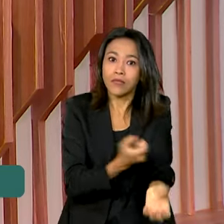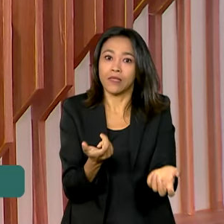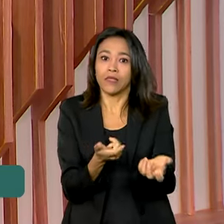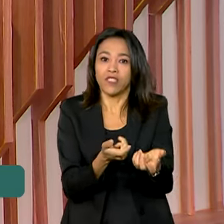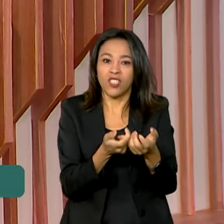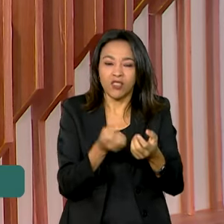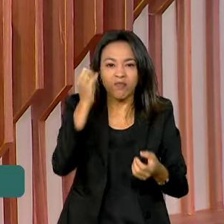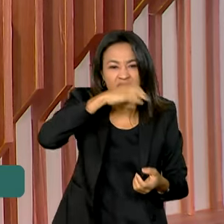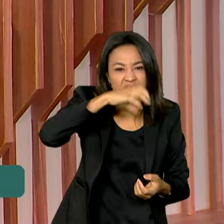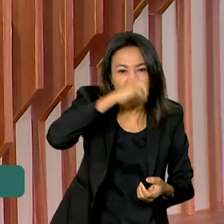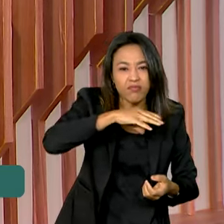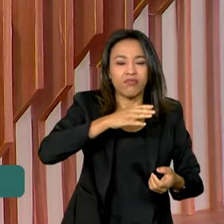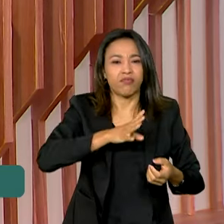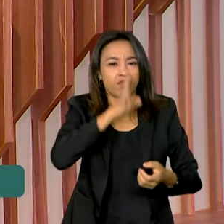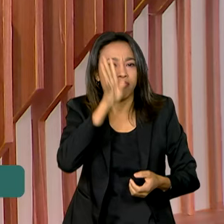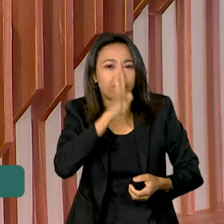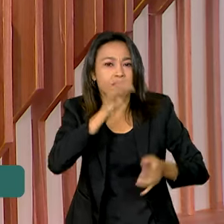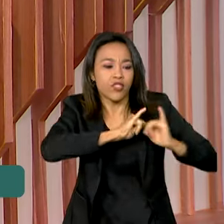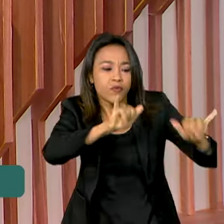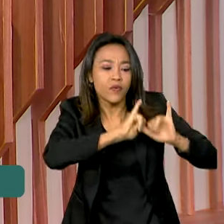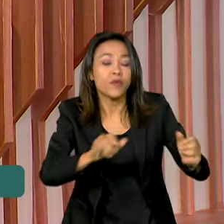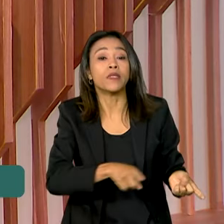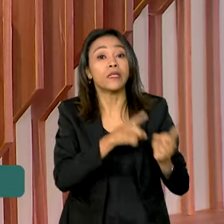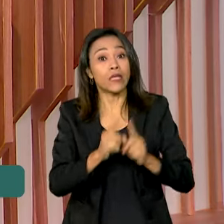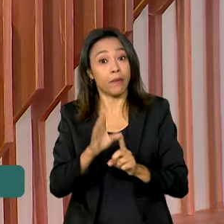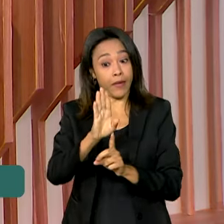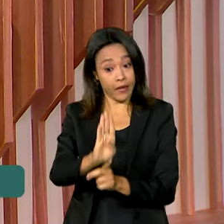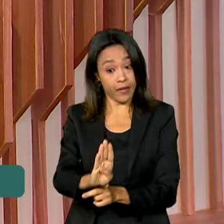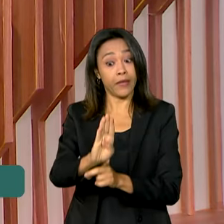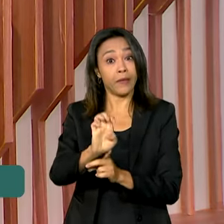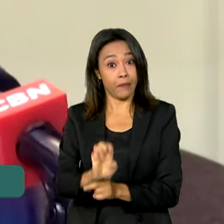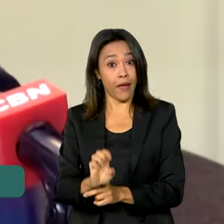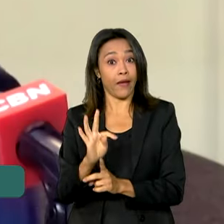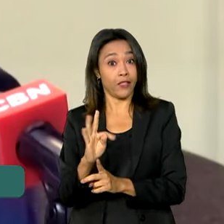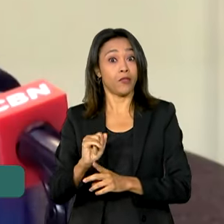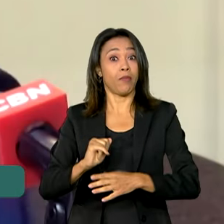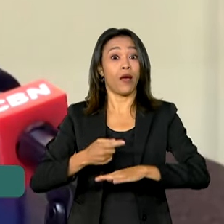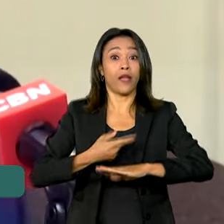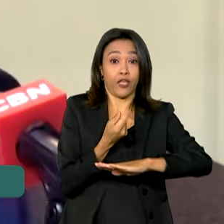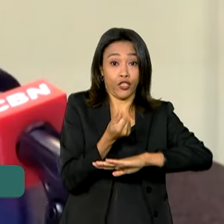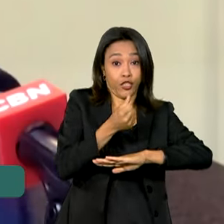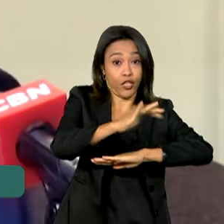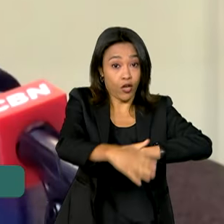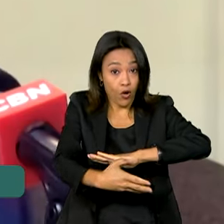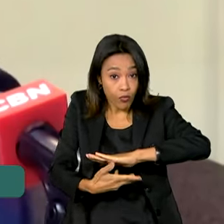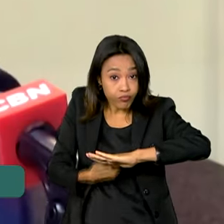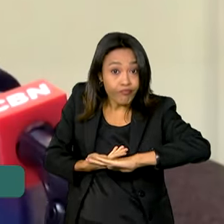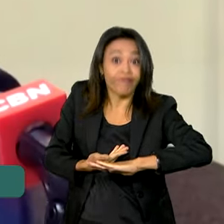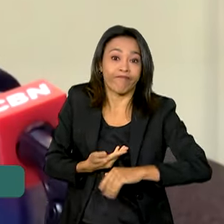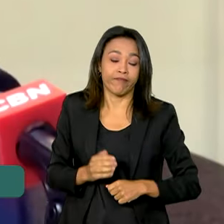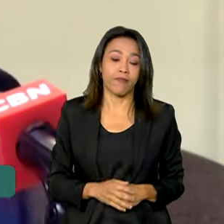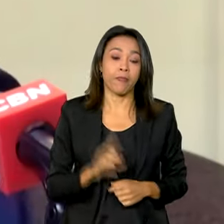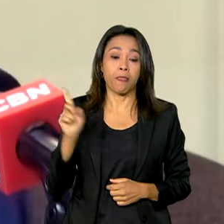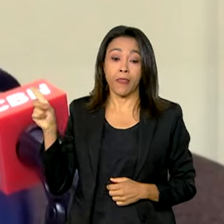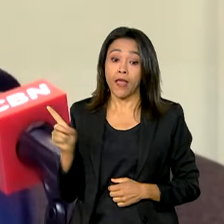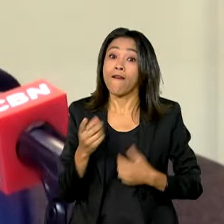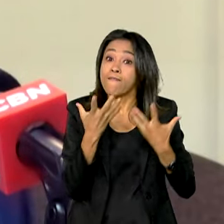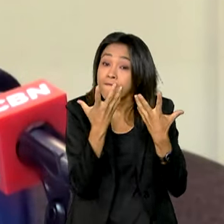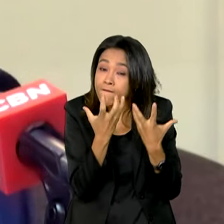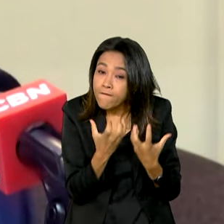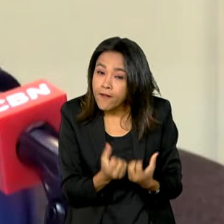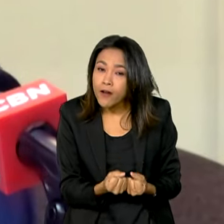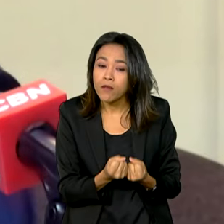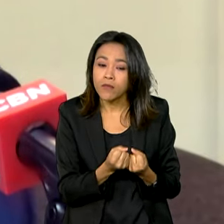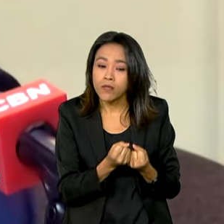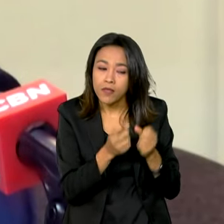publicidade e também o uso das bets para lavagem de dinheiro. Nós vamos acompanhar CPF por CPF